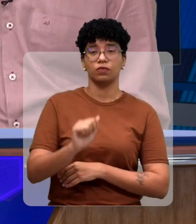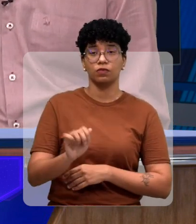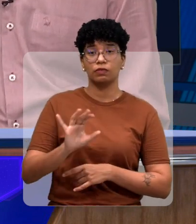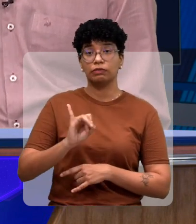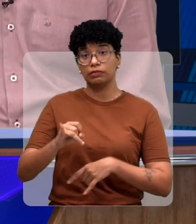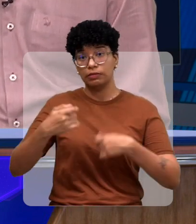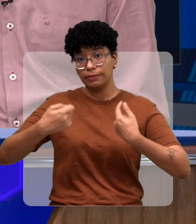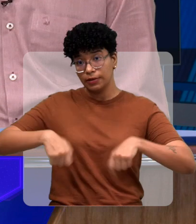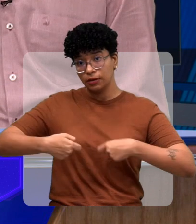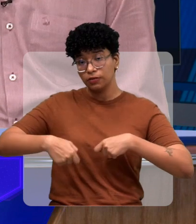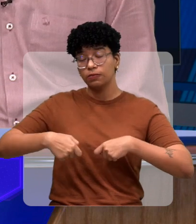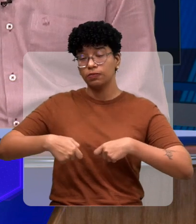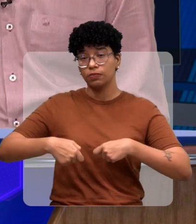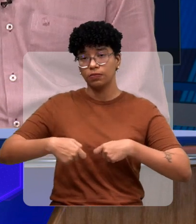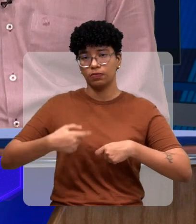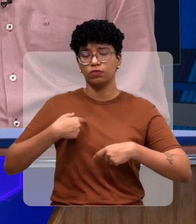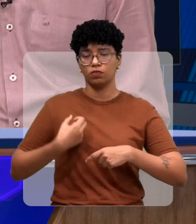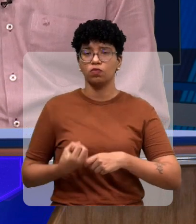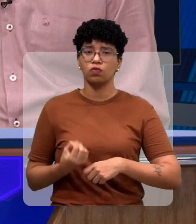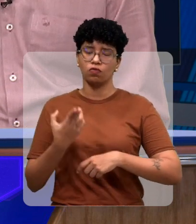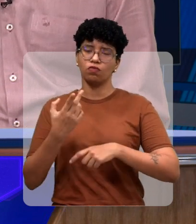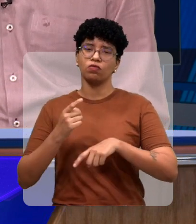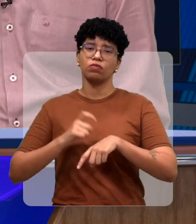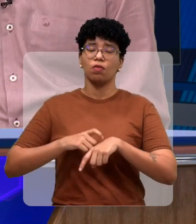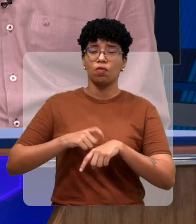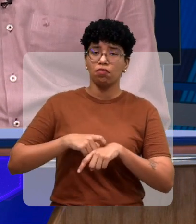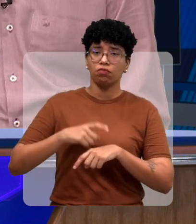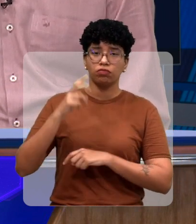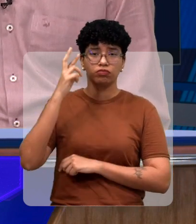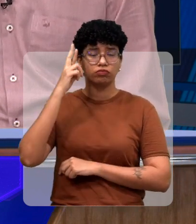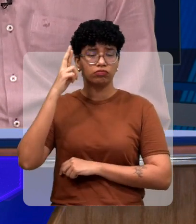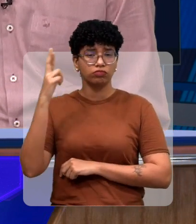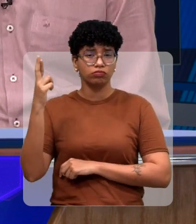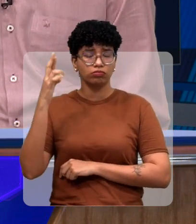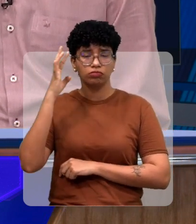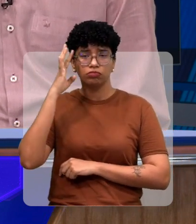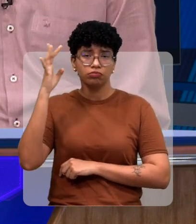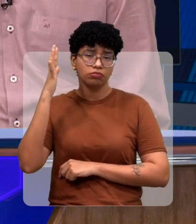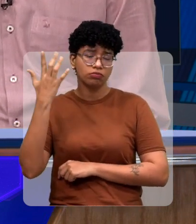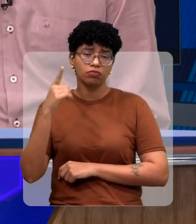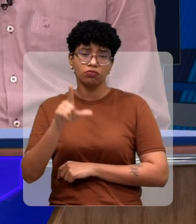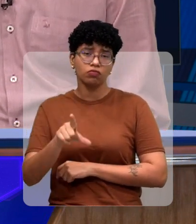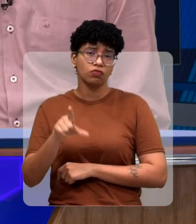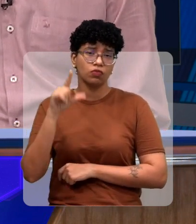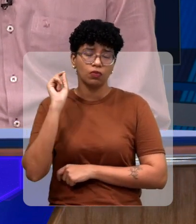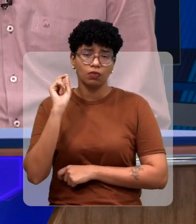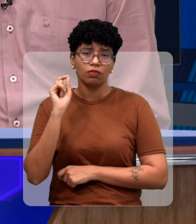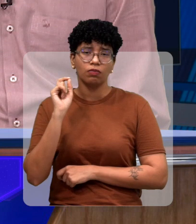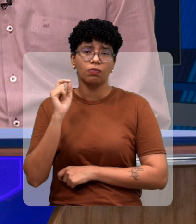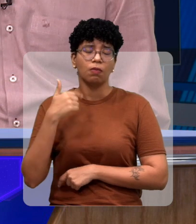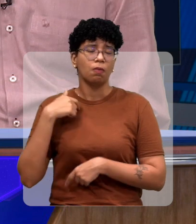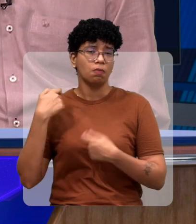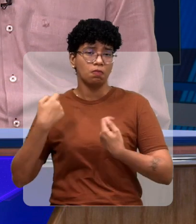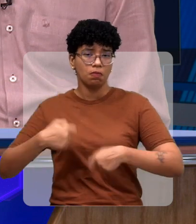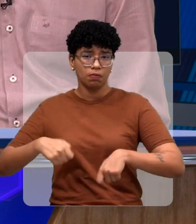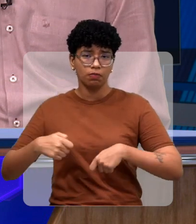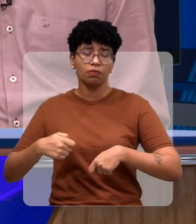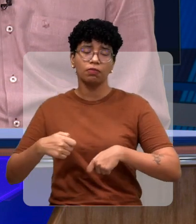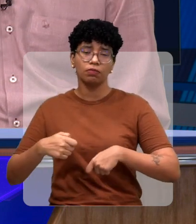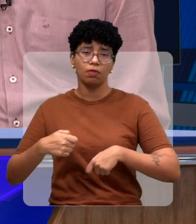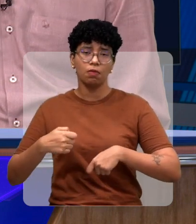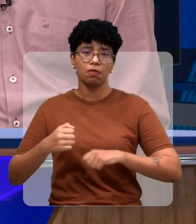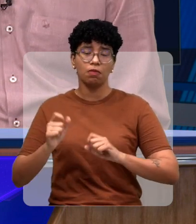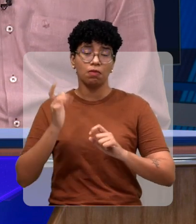sempre quando precisarem até a hora que a diretoria as diretoria que entrarem precisarem de mim